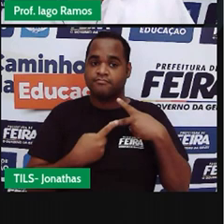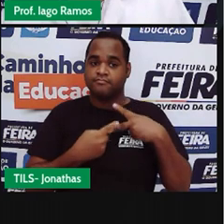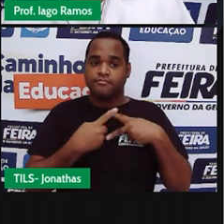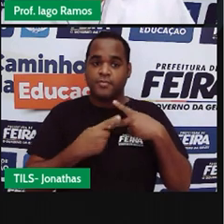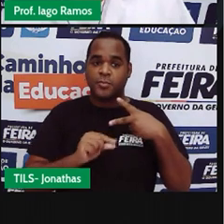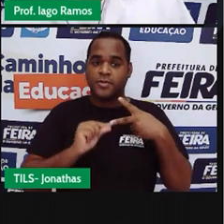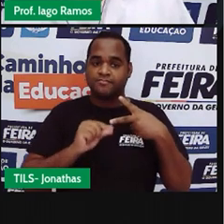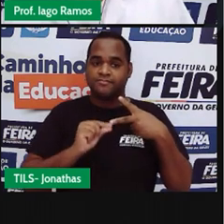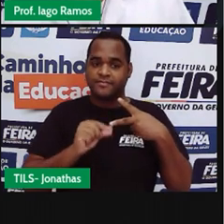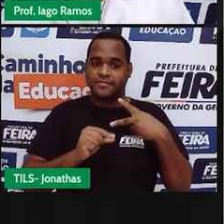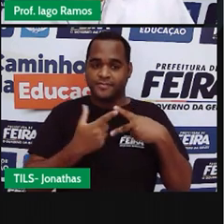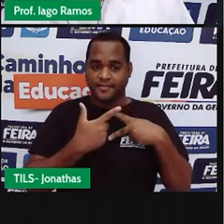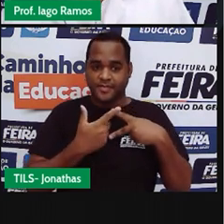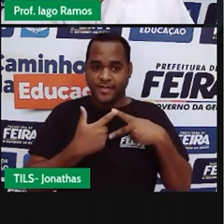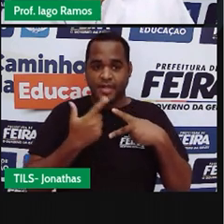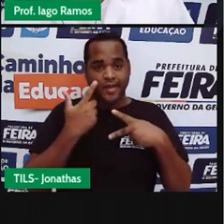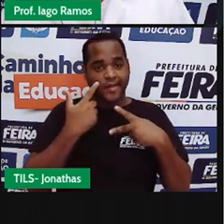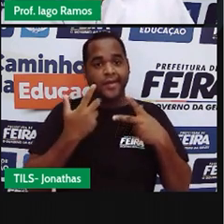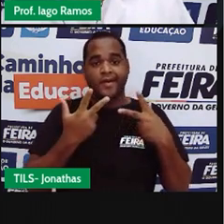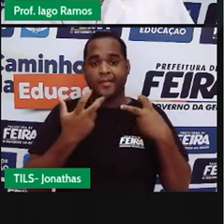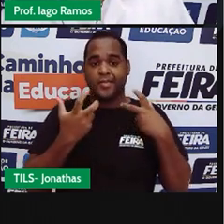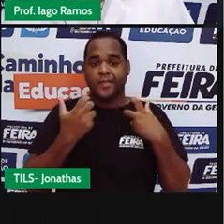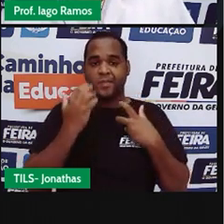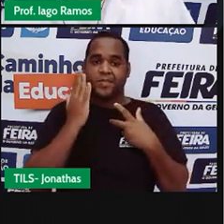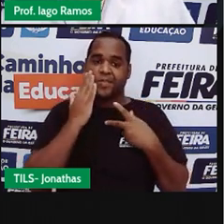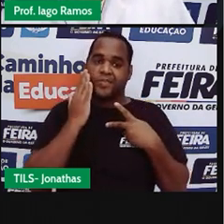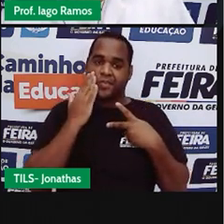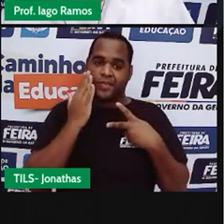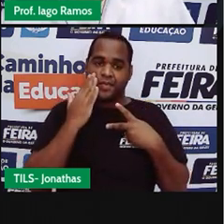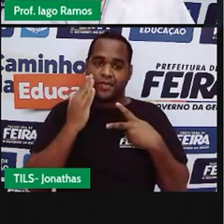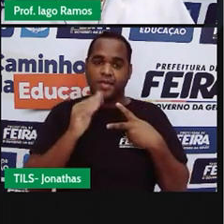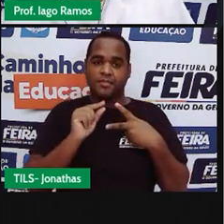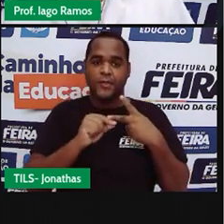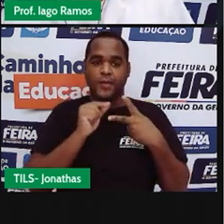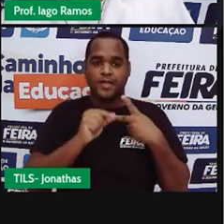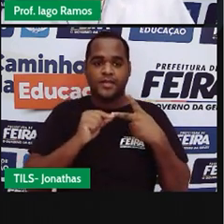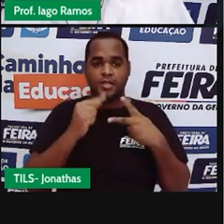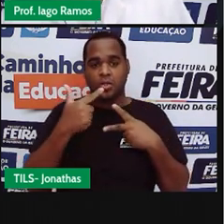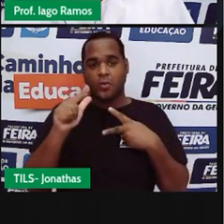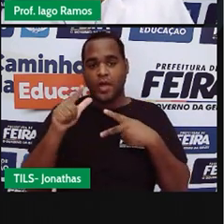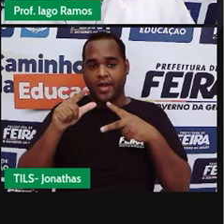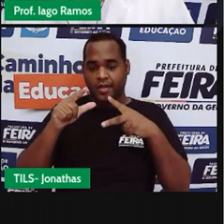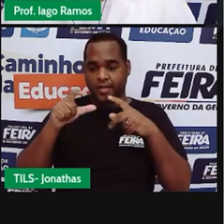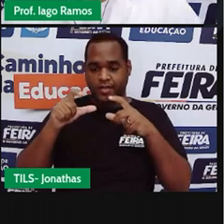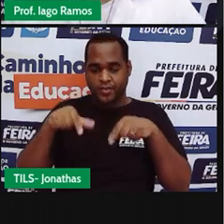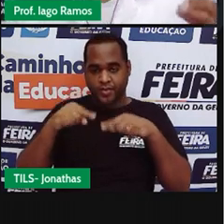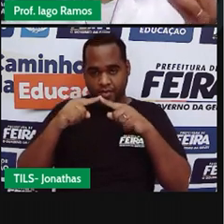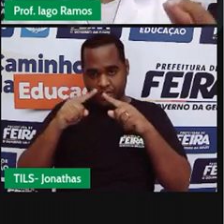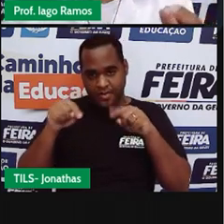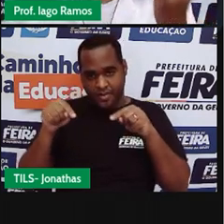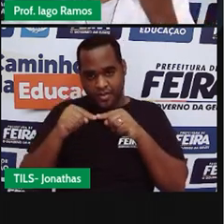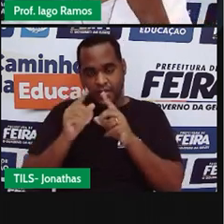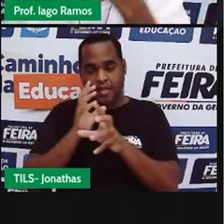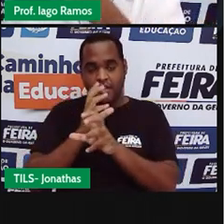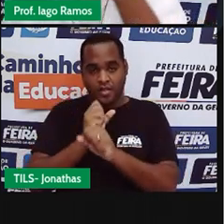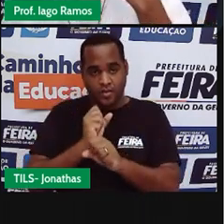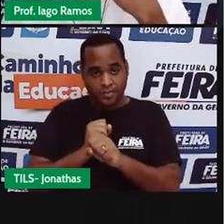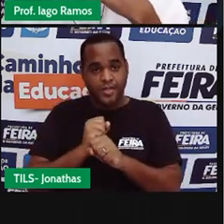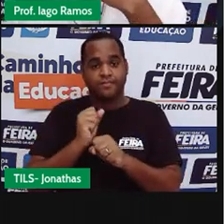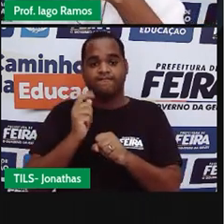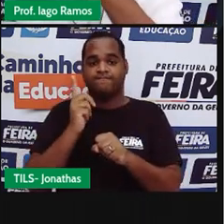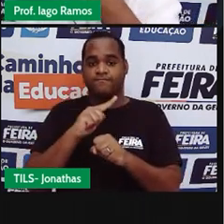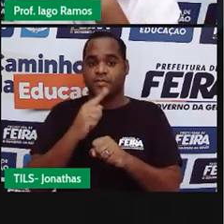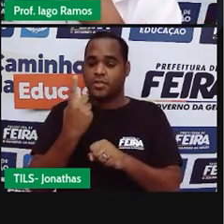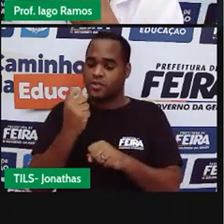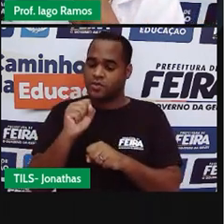formas? A gente já sabe que, em qualquer triângulo, se somar os três ângulos, tem que